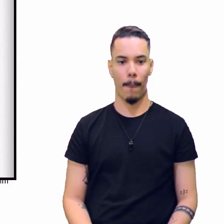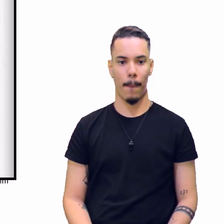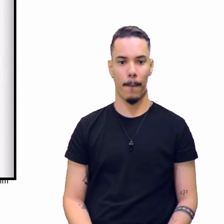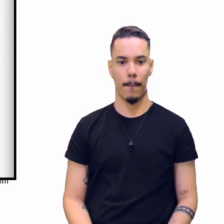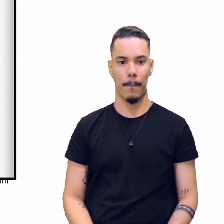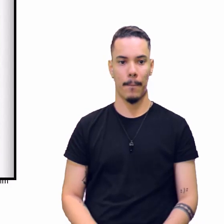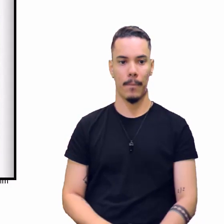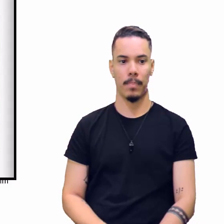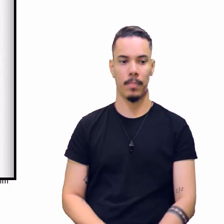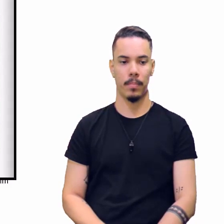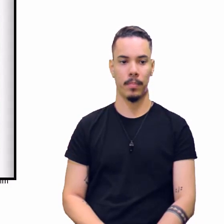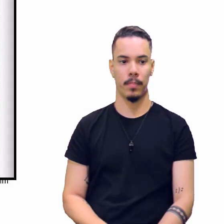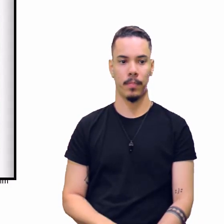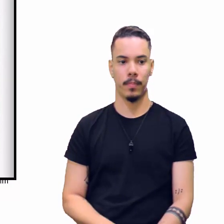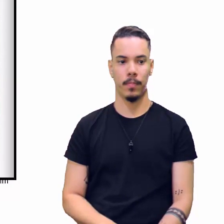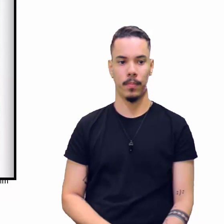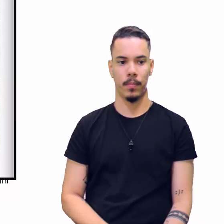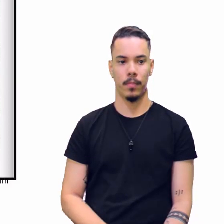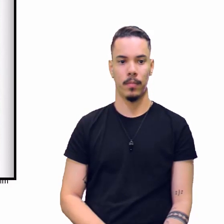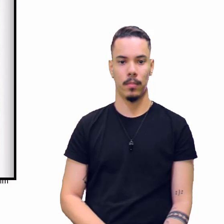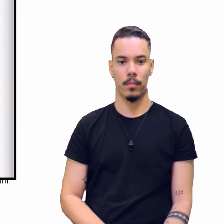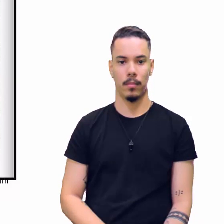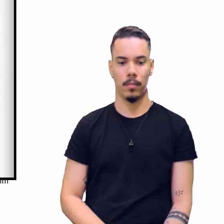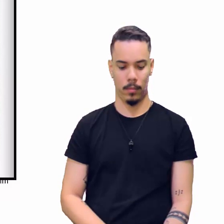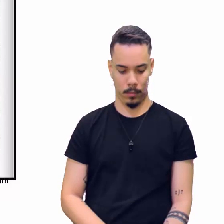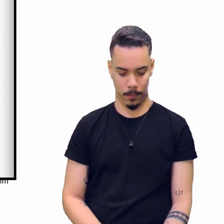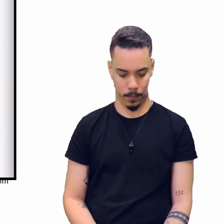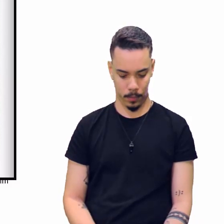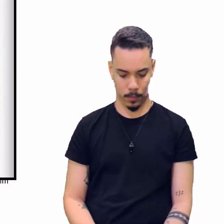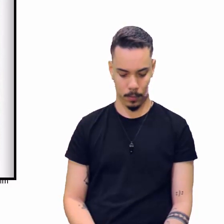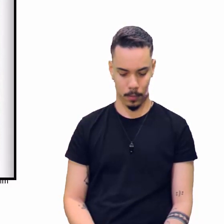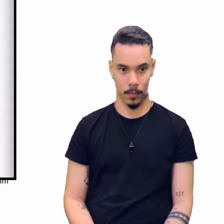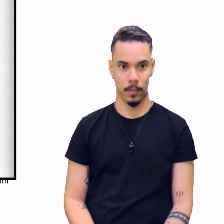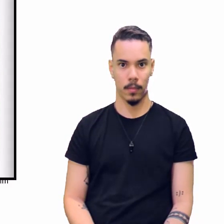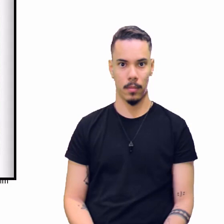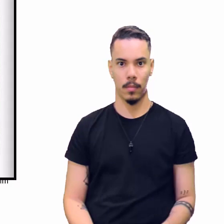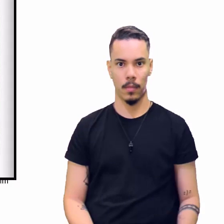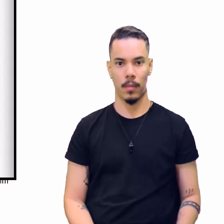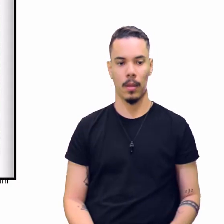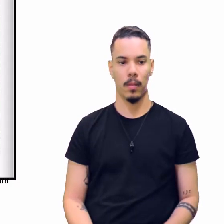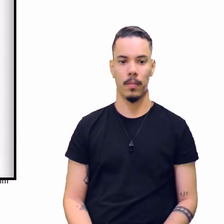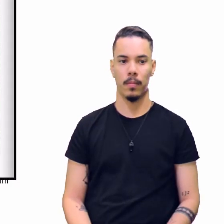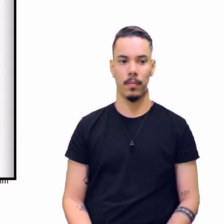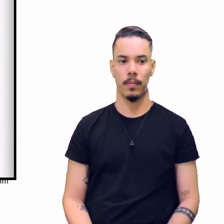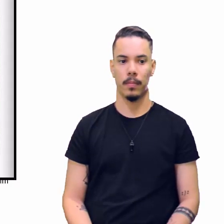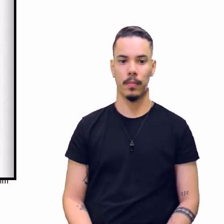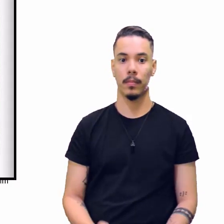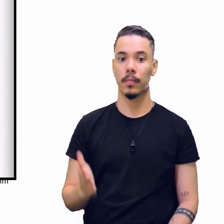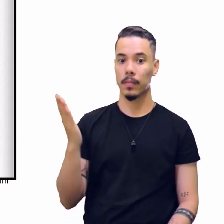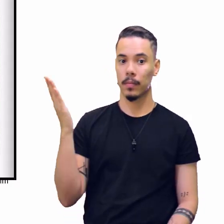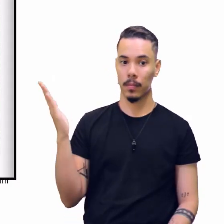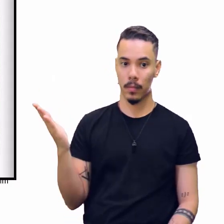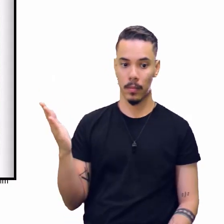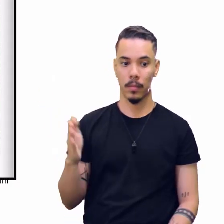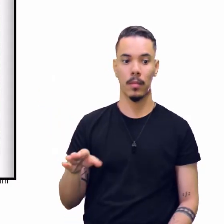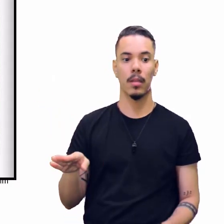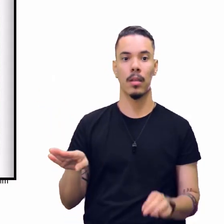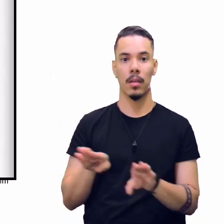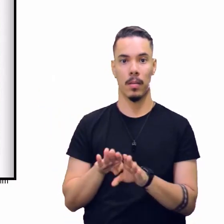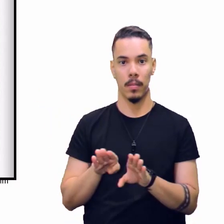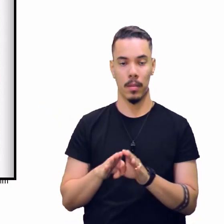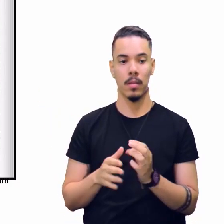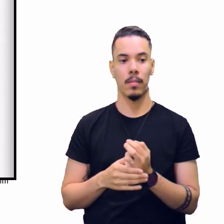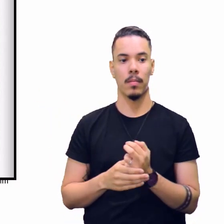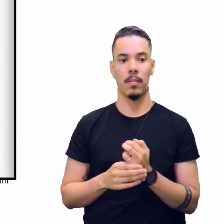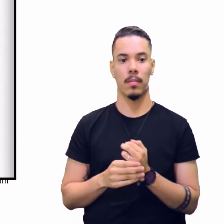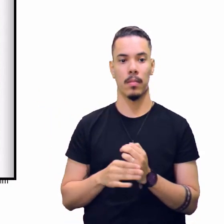mais aqui pra vocês, né? Um pouquinho aqui, aqui nós temos a parte da sessão, que já